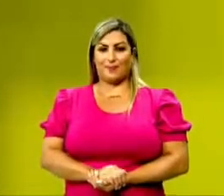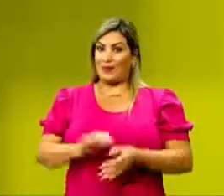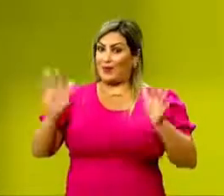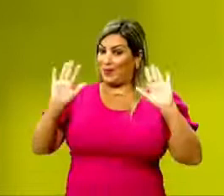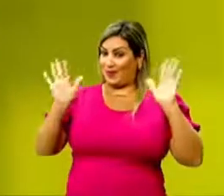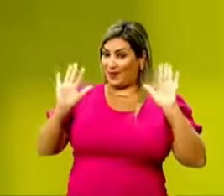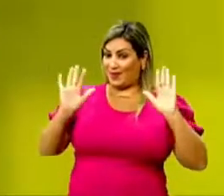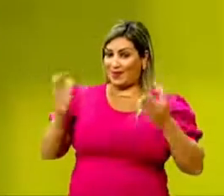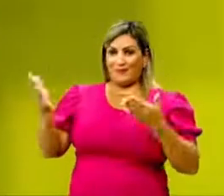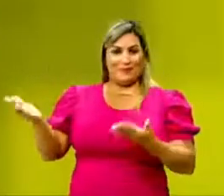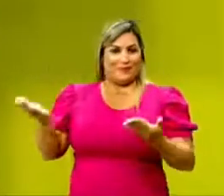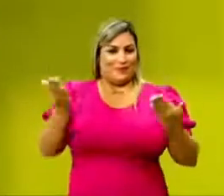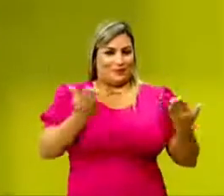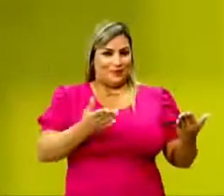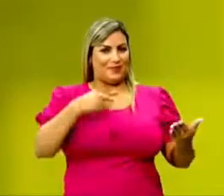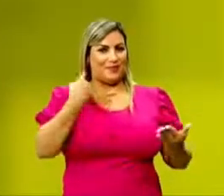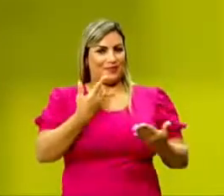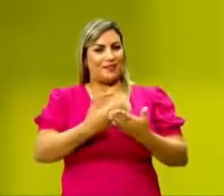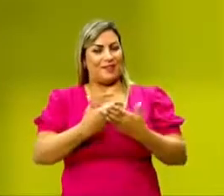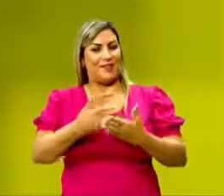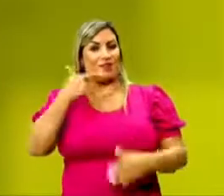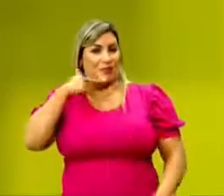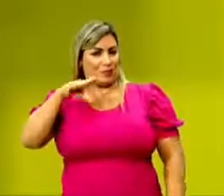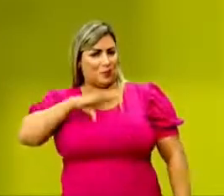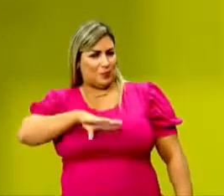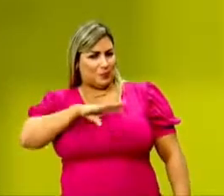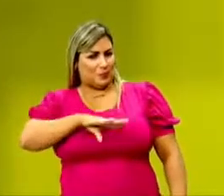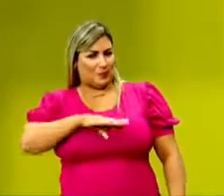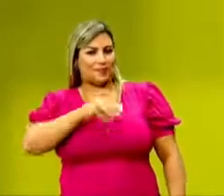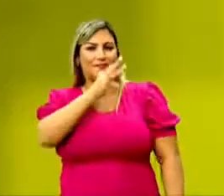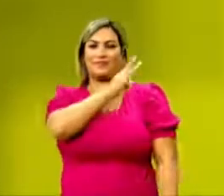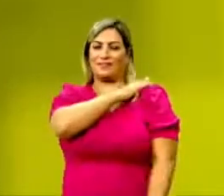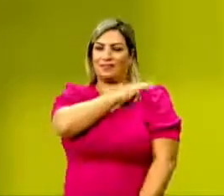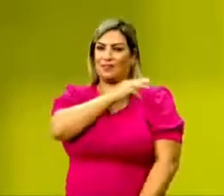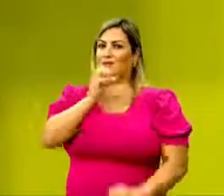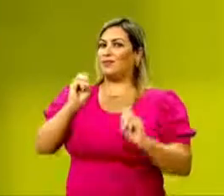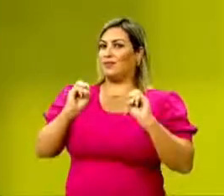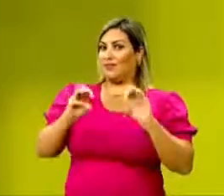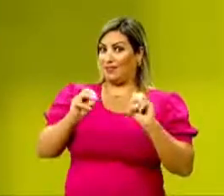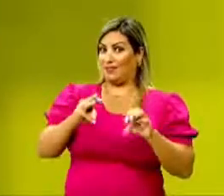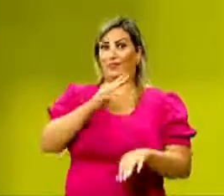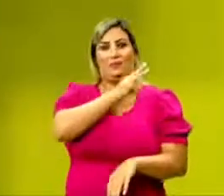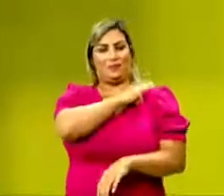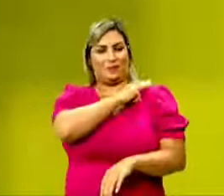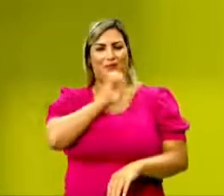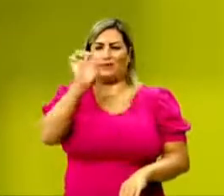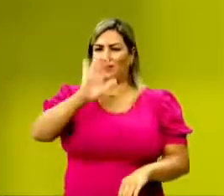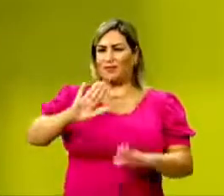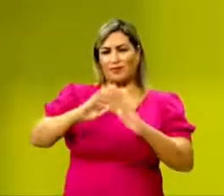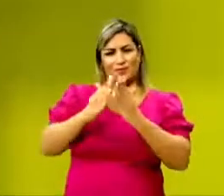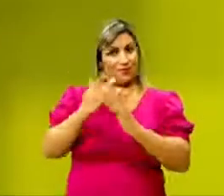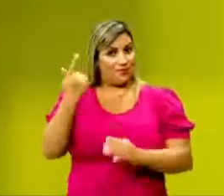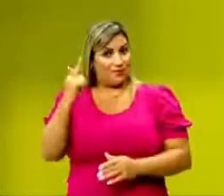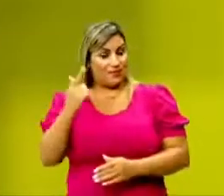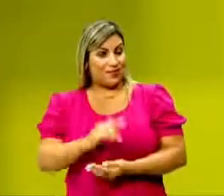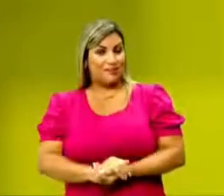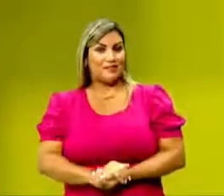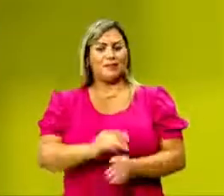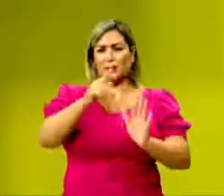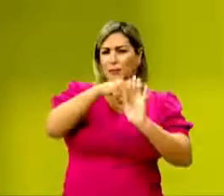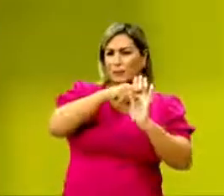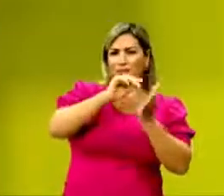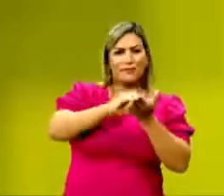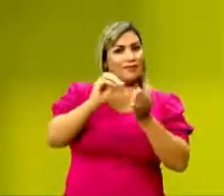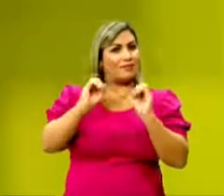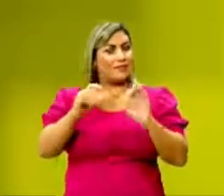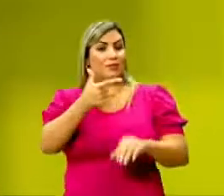Olá, sejam bem-vindos à nossa aula de língua portuguesa para a terceira série do Ensino Médio da Rede Estadual de Goiás. Esse